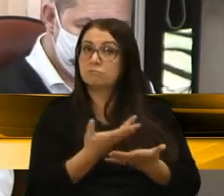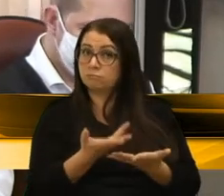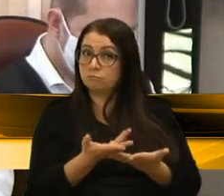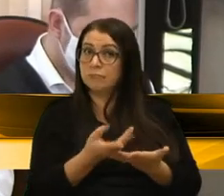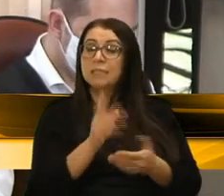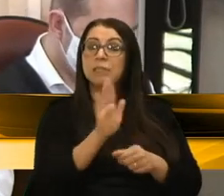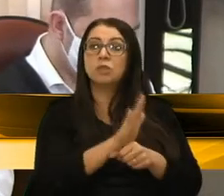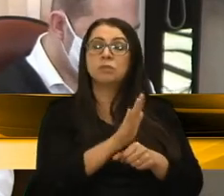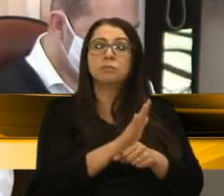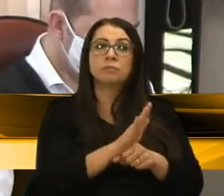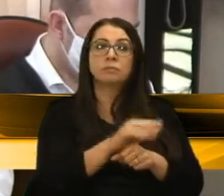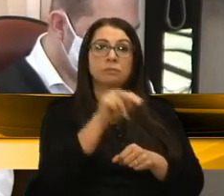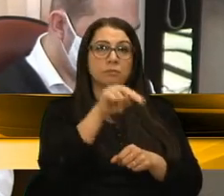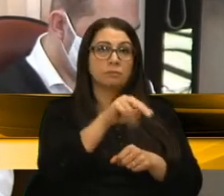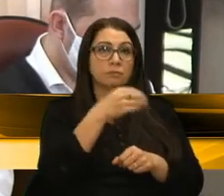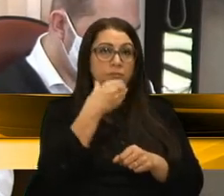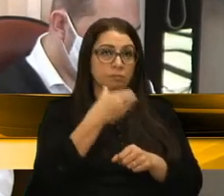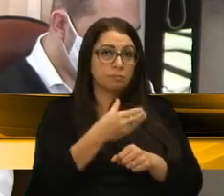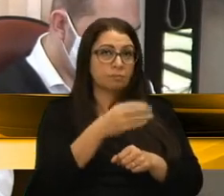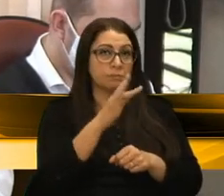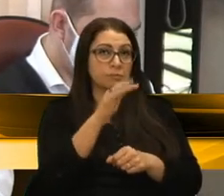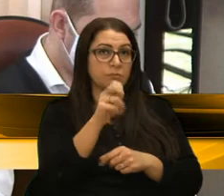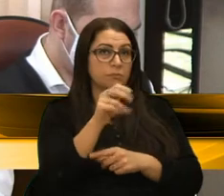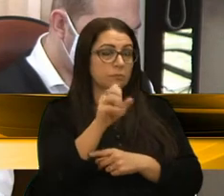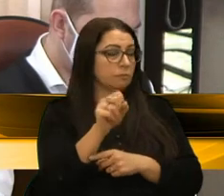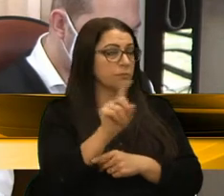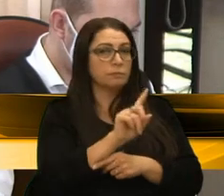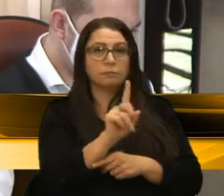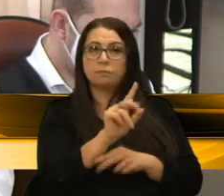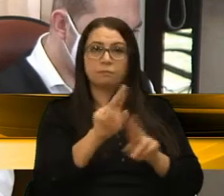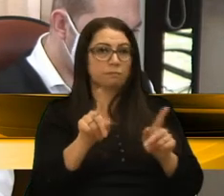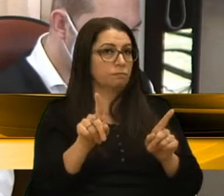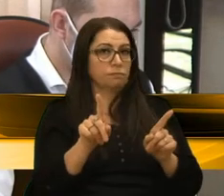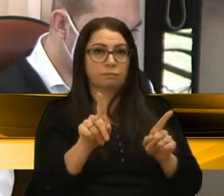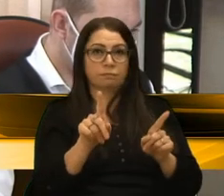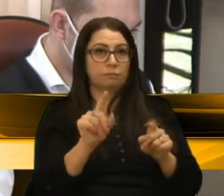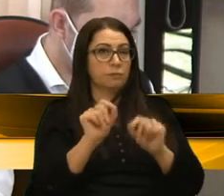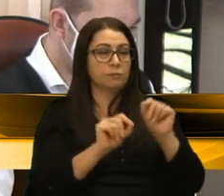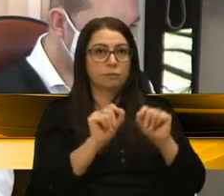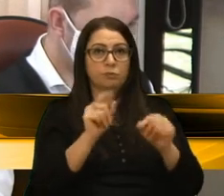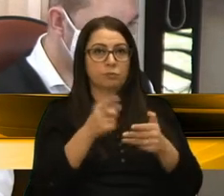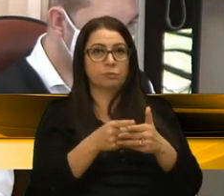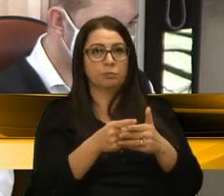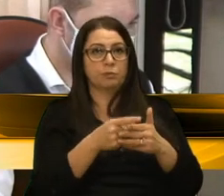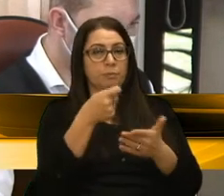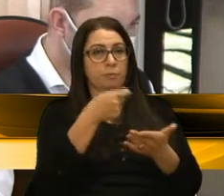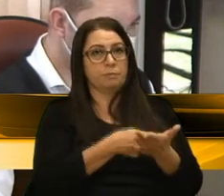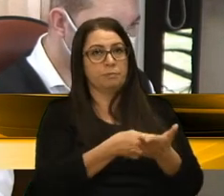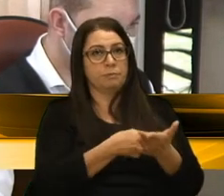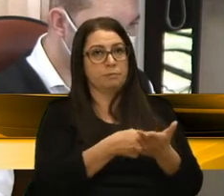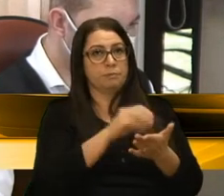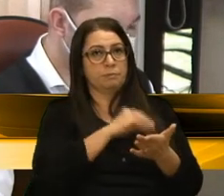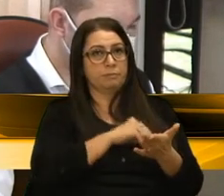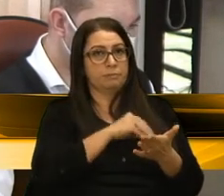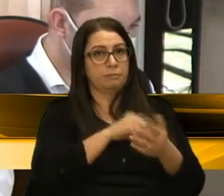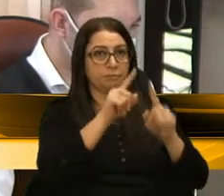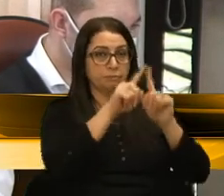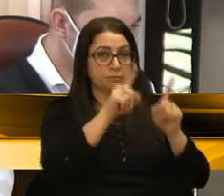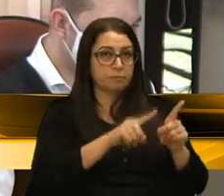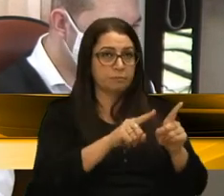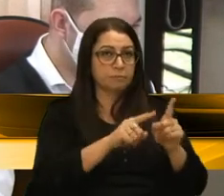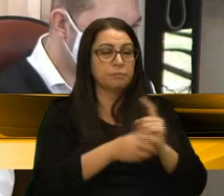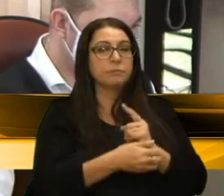Essa contribuição de novembro e dezembro do FAPS não faz diferença sobre a questão do pagamento dos salários dos servidores.